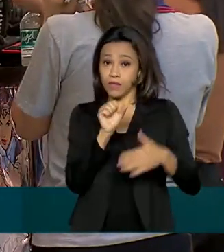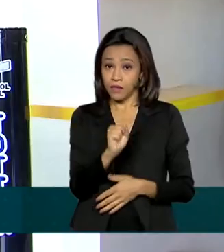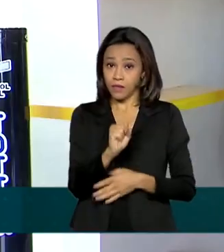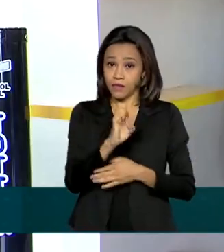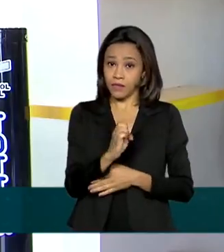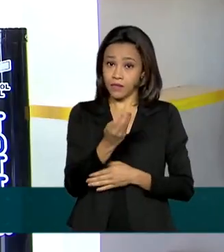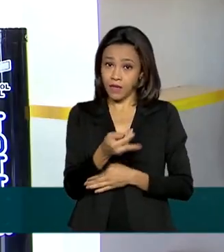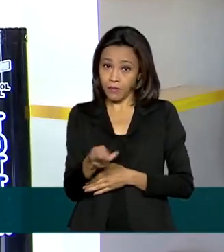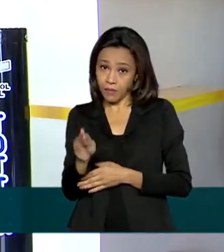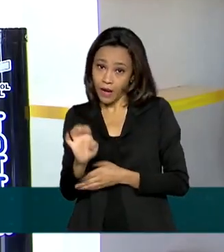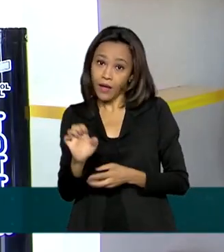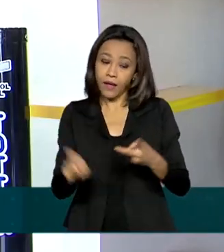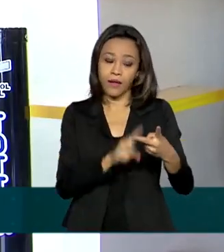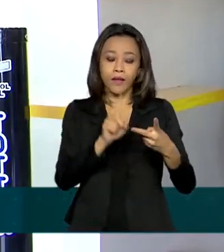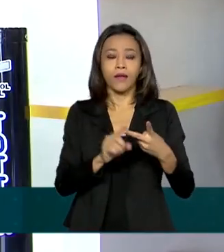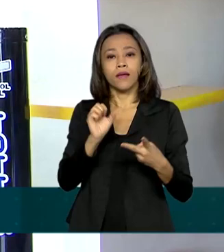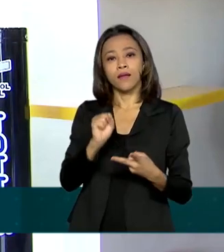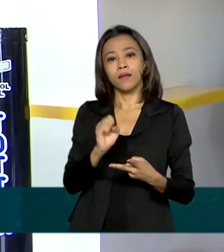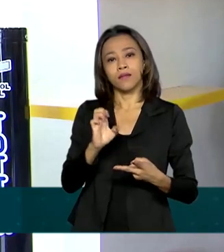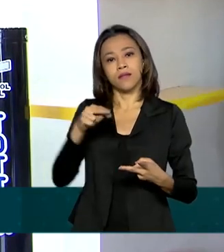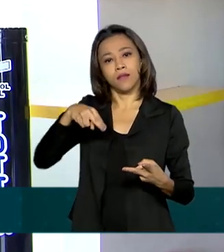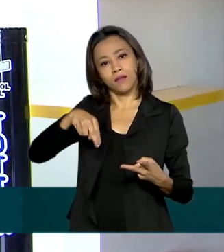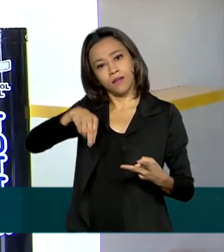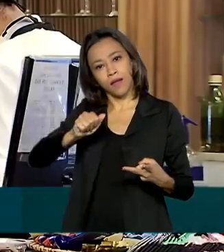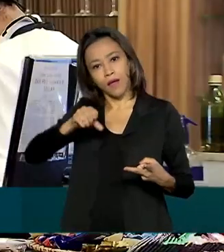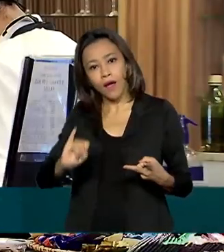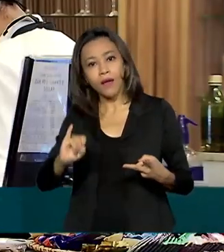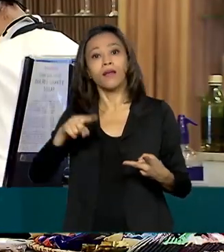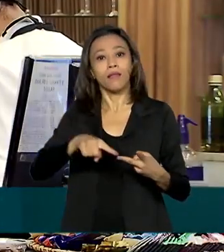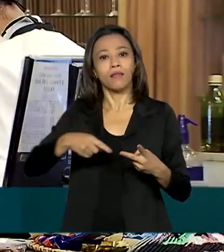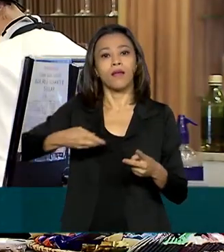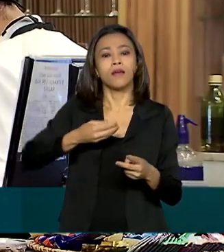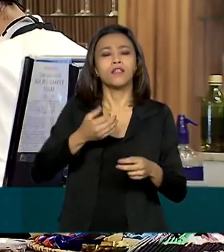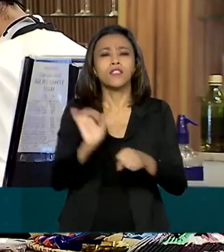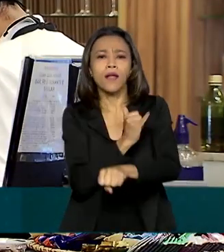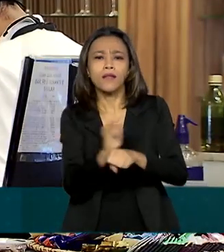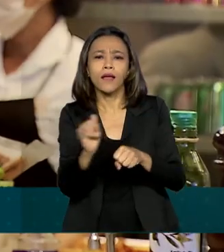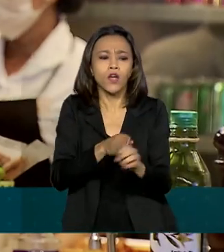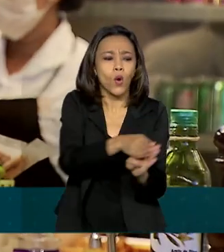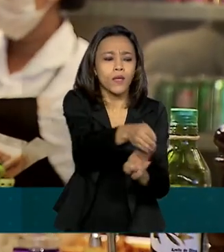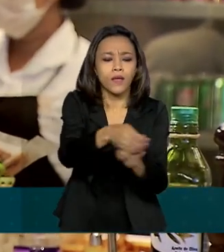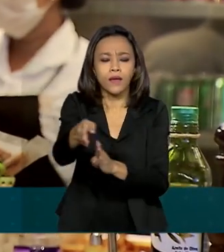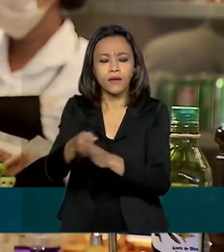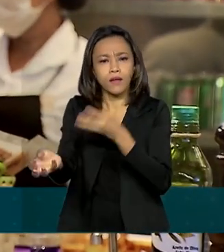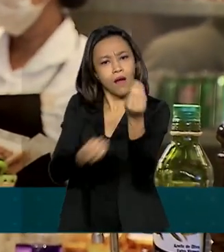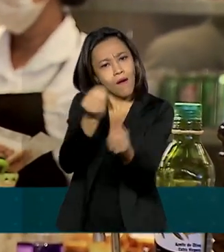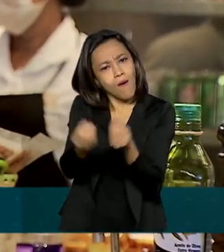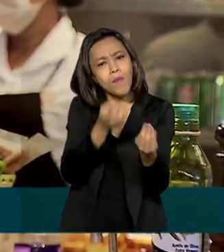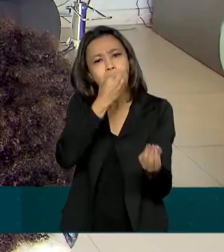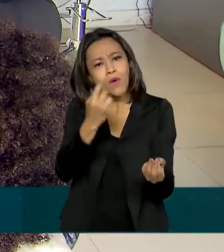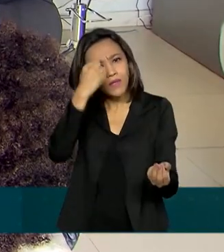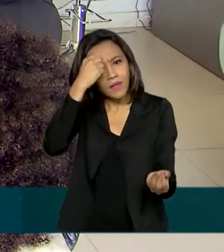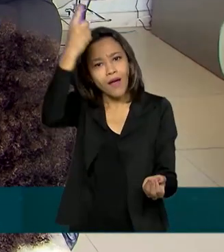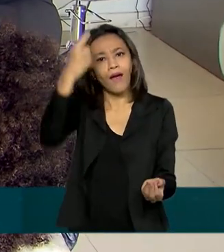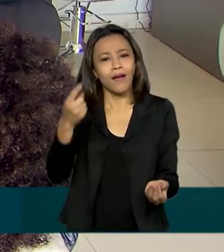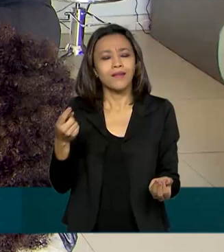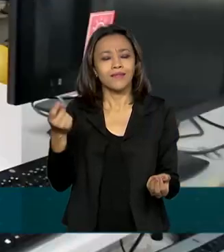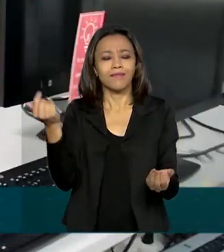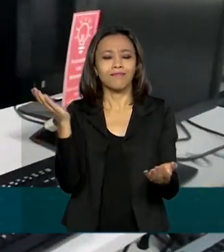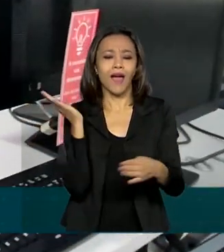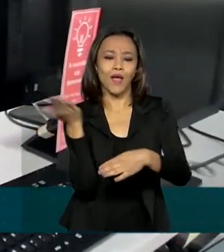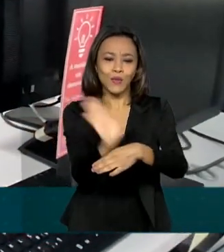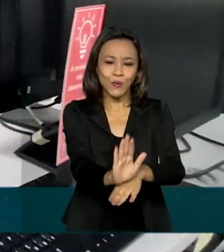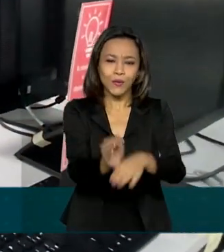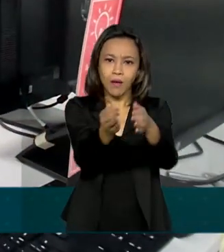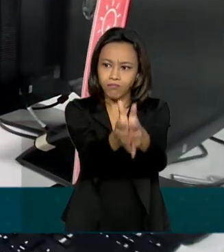parceiros do programa, entram com ferramentas para diagnosticar o andamento do negócio e com boas ideias ajudam a ampliar